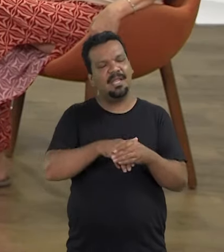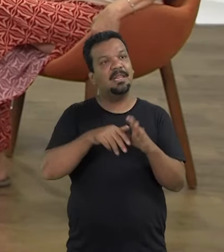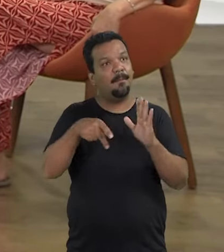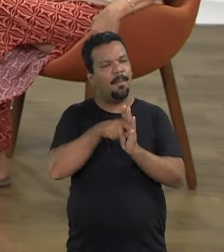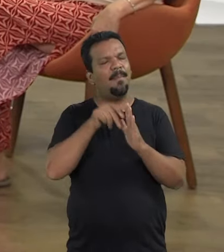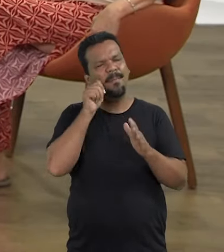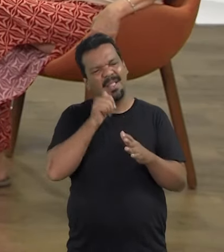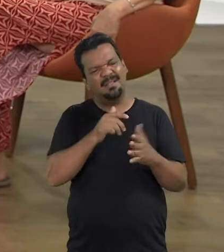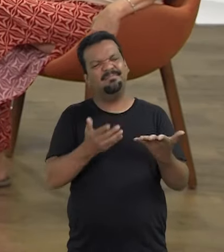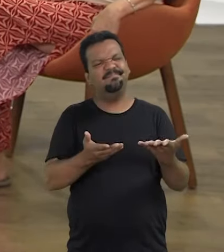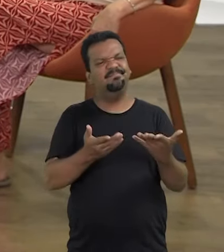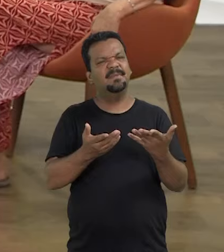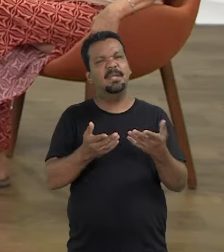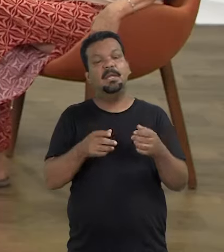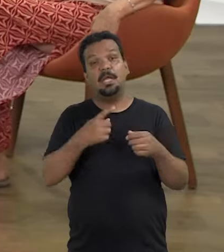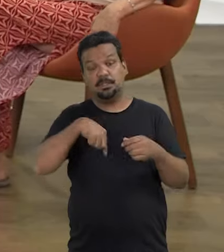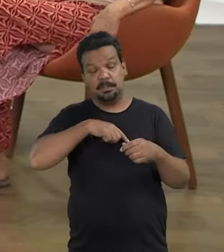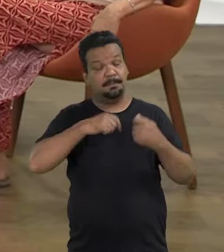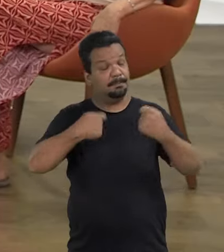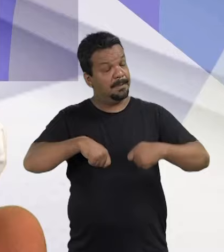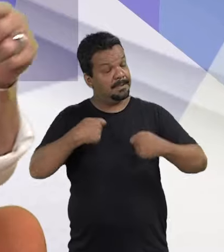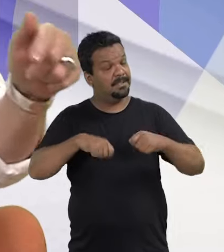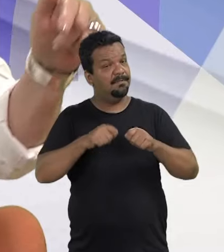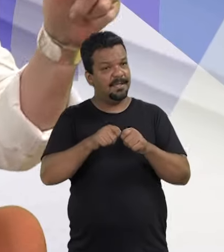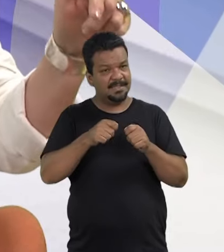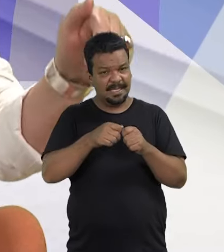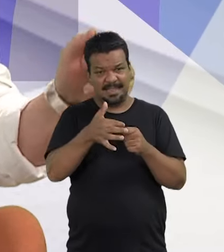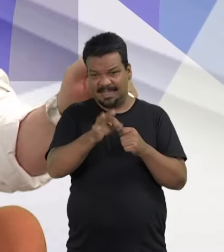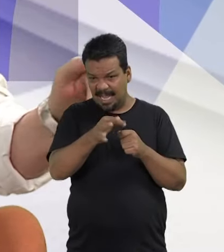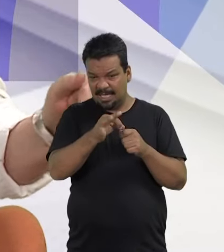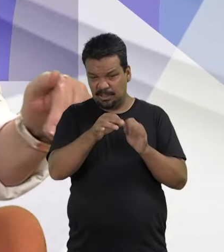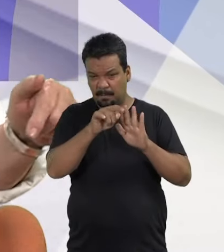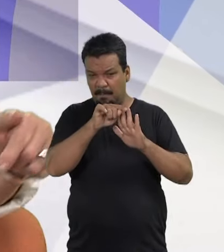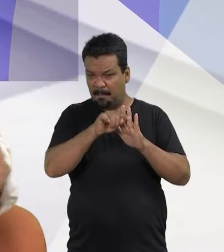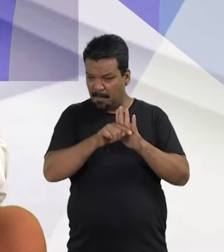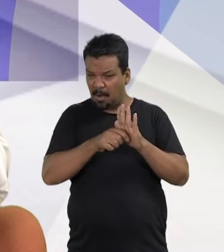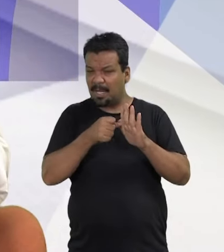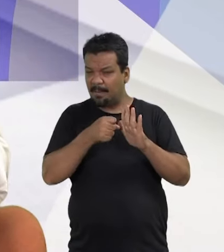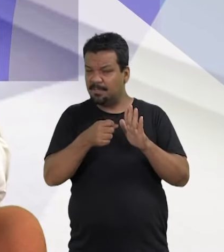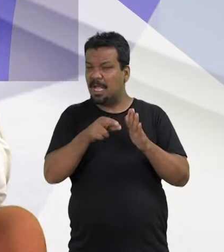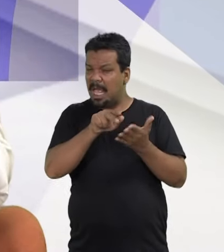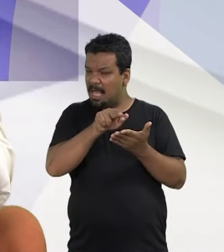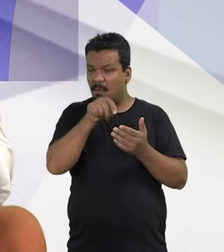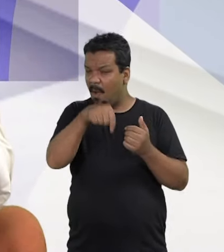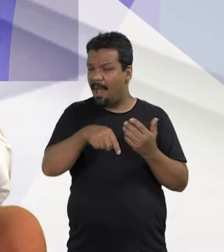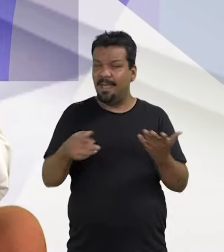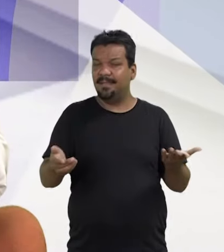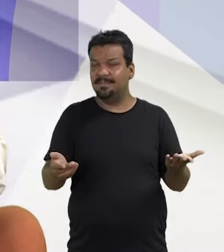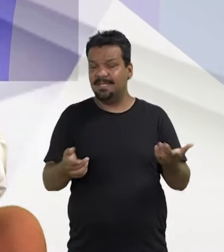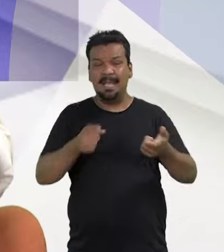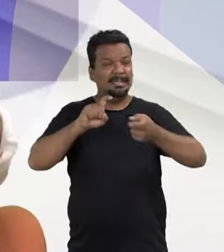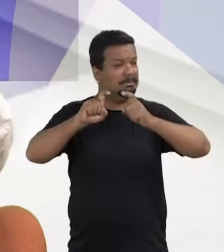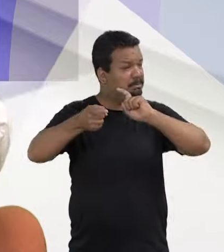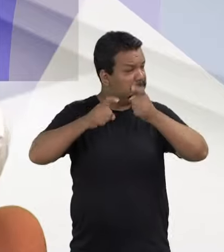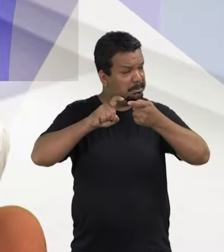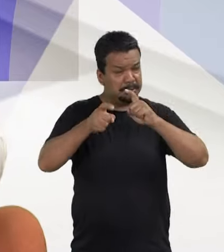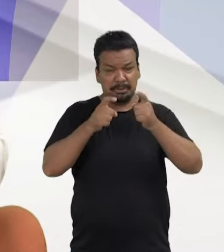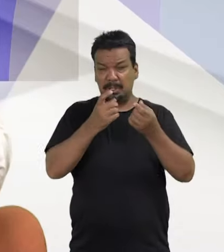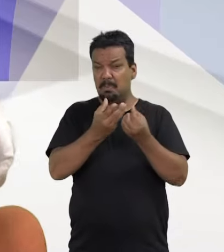Então, não é possível isso. Realmente, gente precisa fazer dez programas desses, que estão aqui, entendeu?